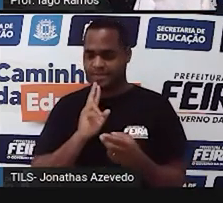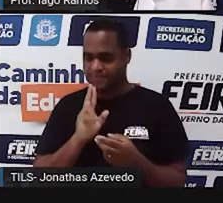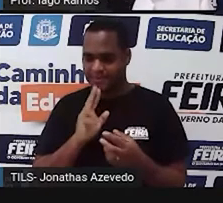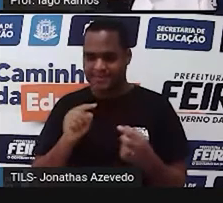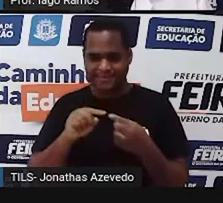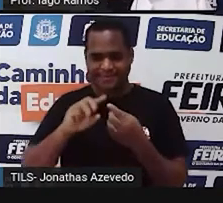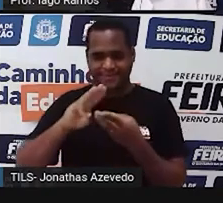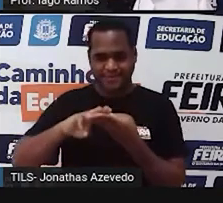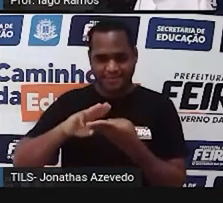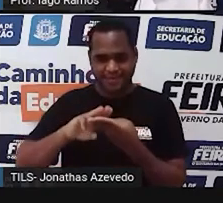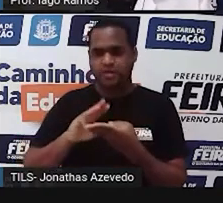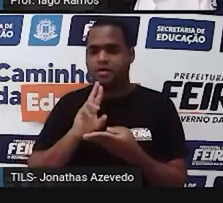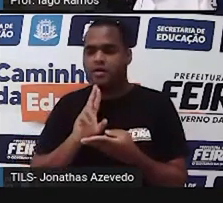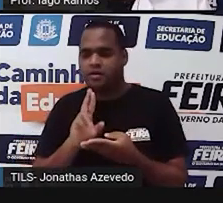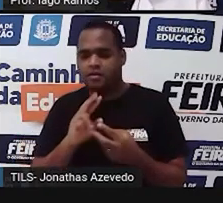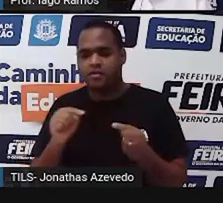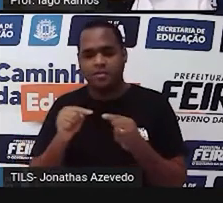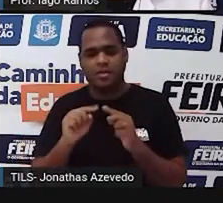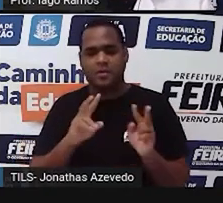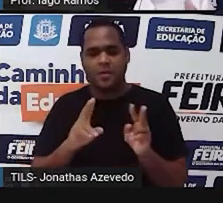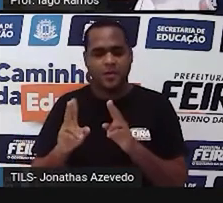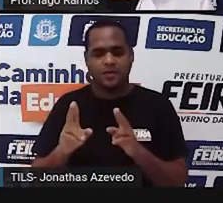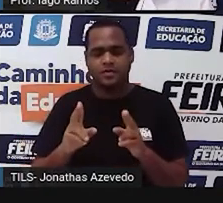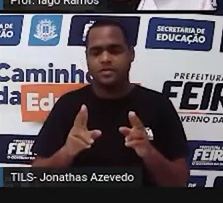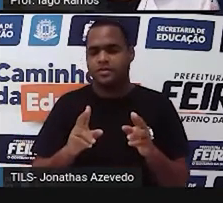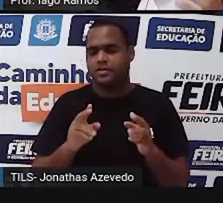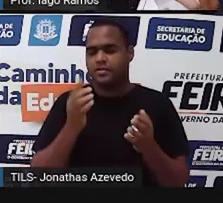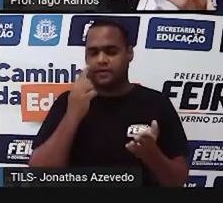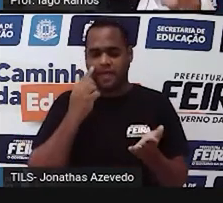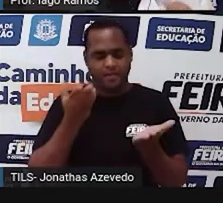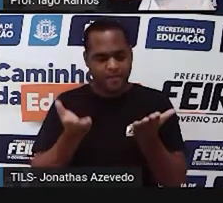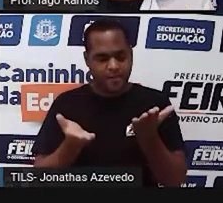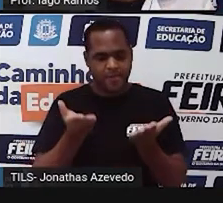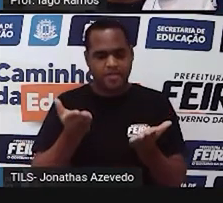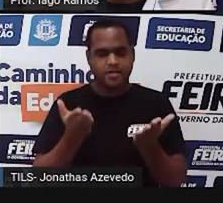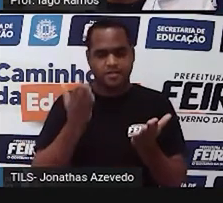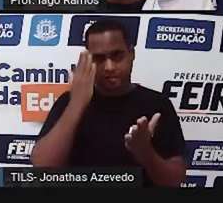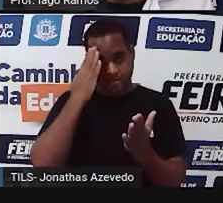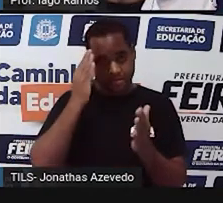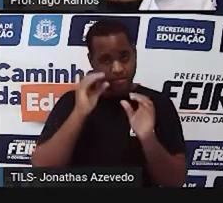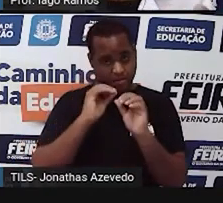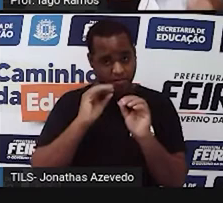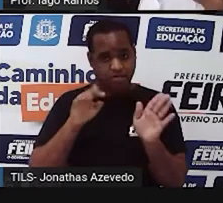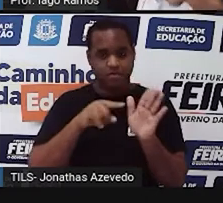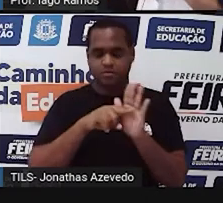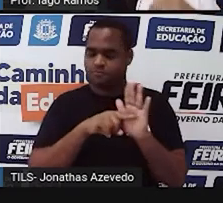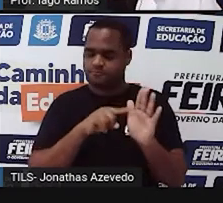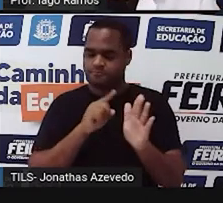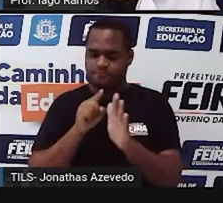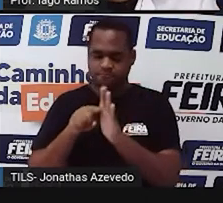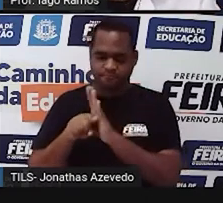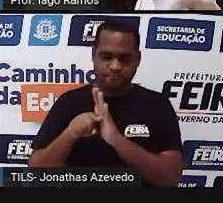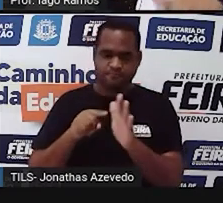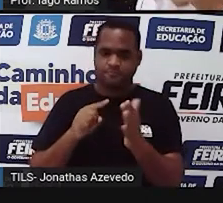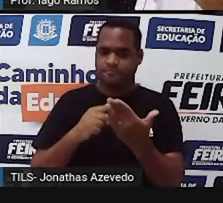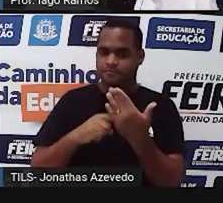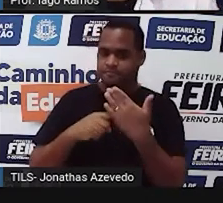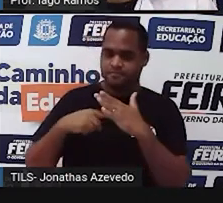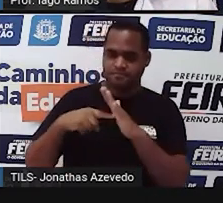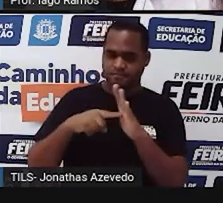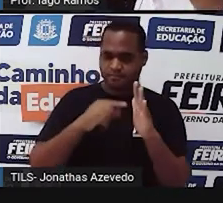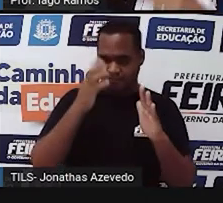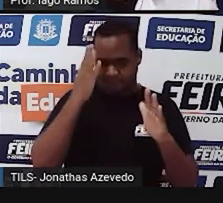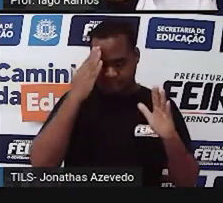matemática é igual à outra? Então, essa balança nos entende, aliás, nos ajuda a